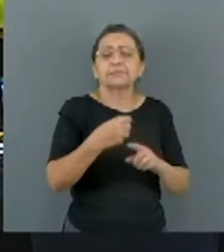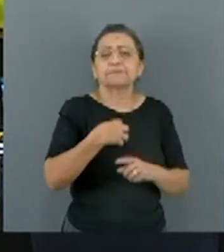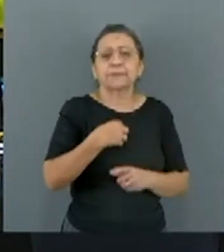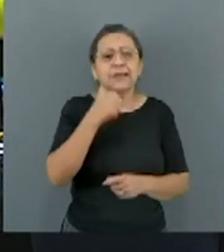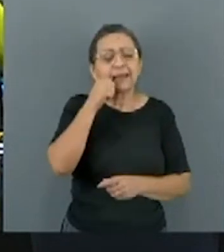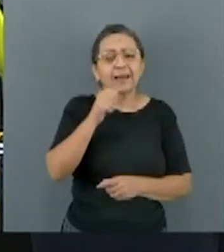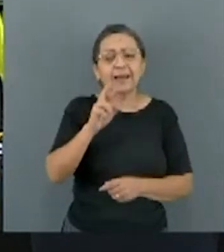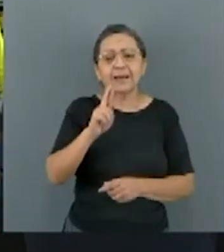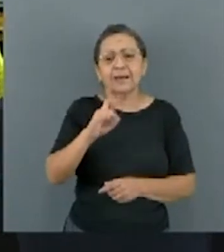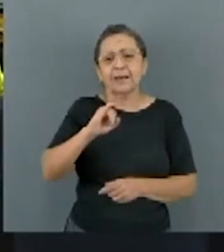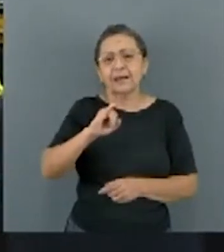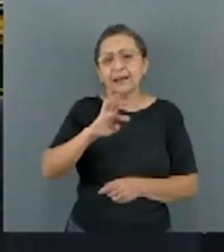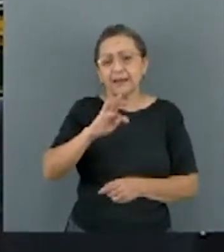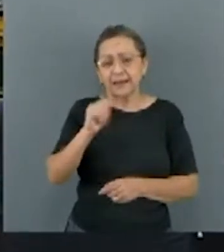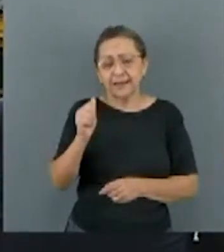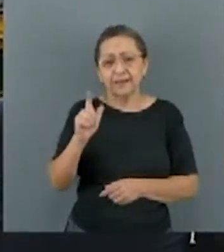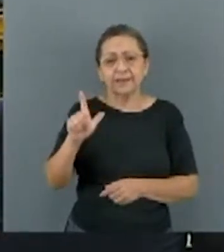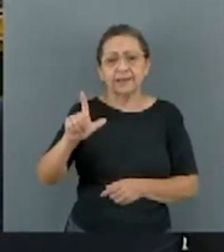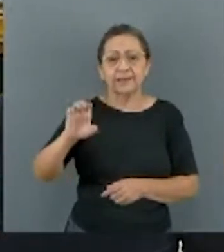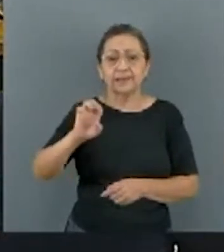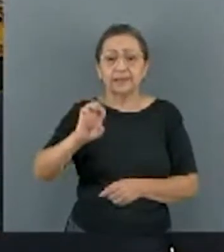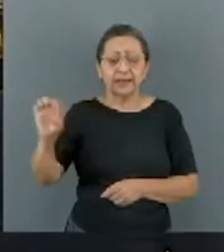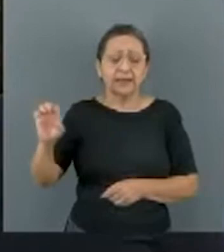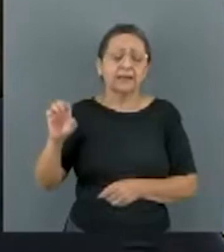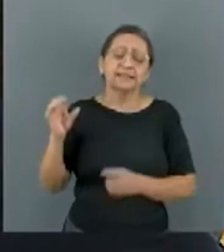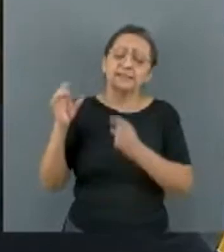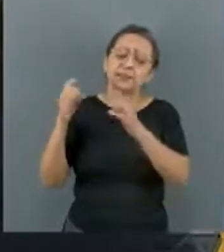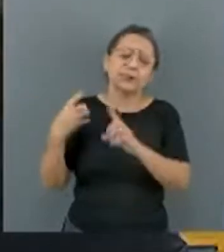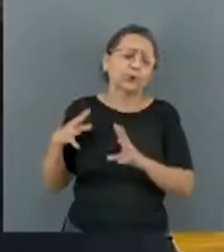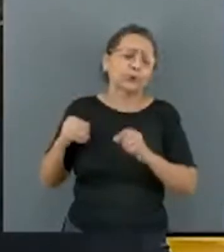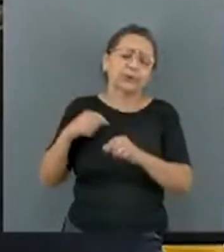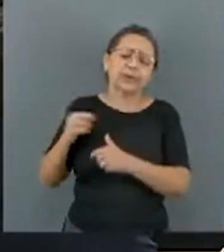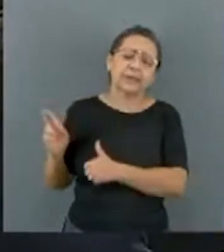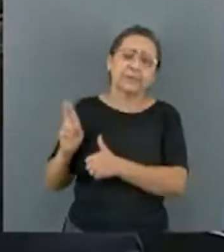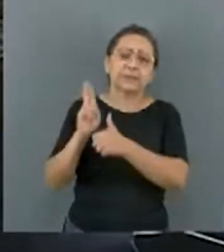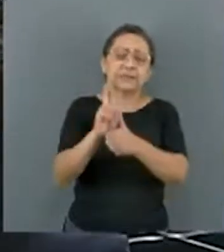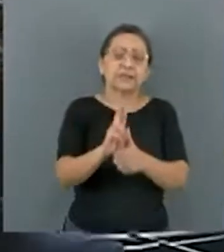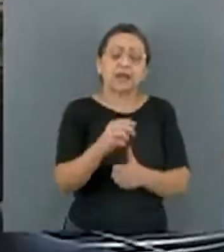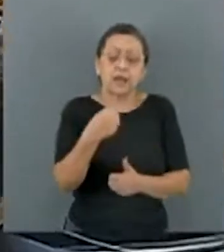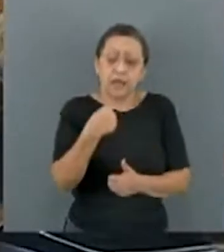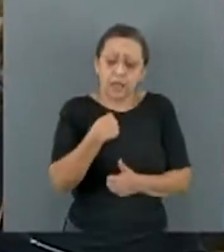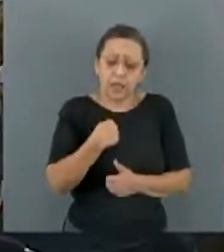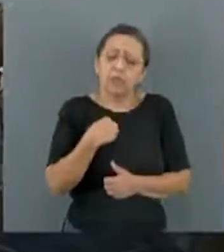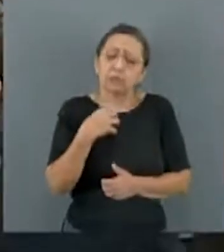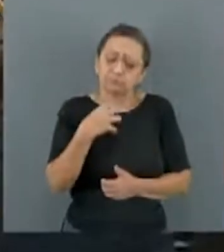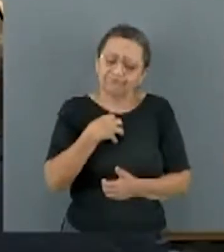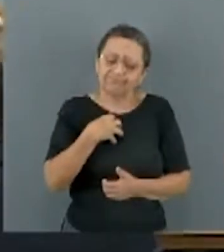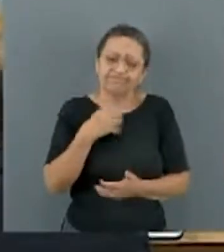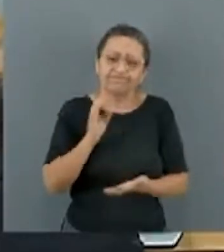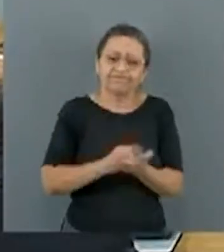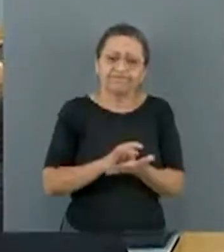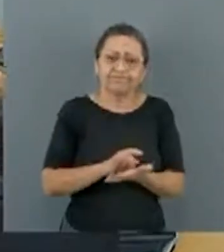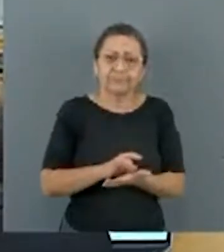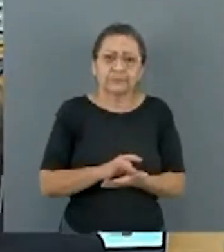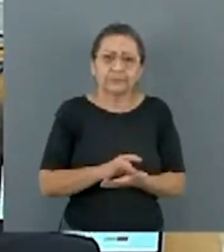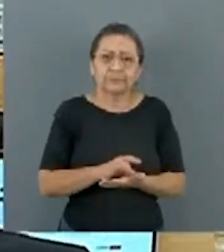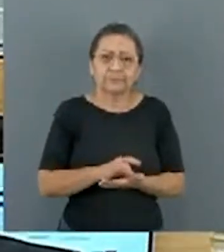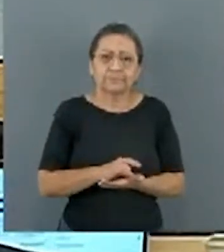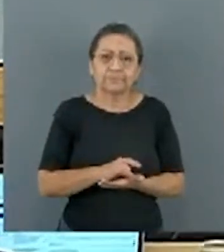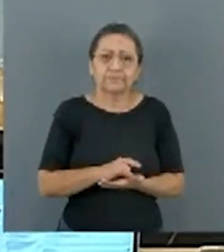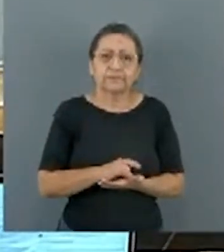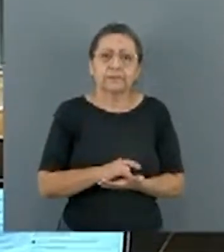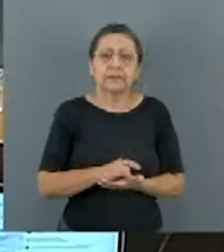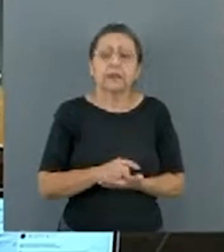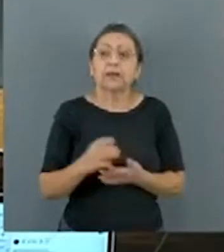especialmente, por tudo que ela representa. Eu mesmo, sinceramente, durante